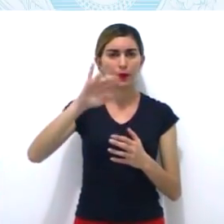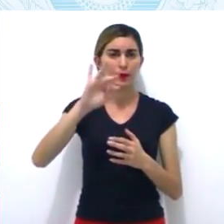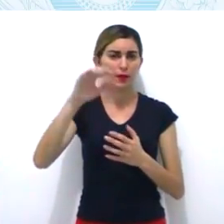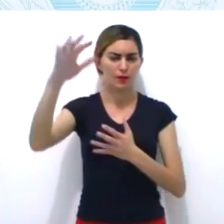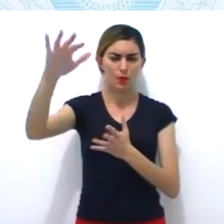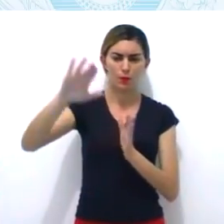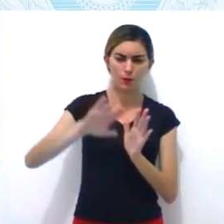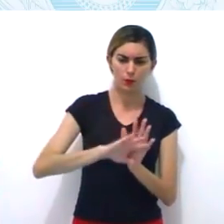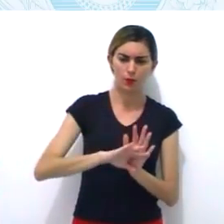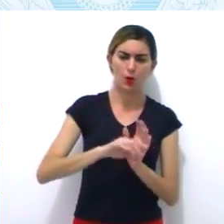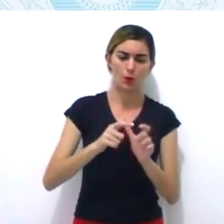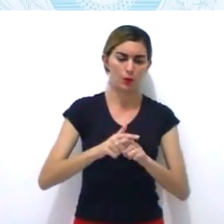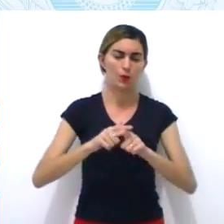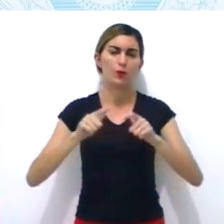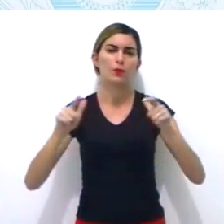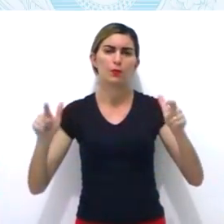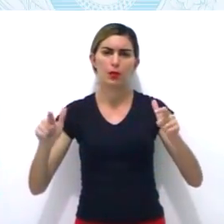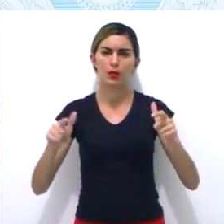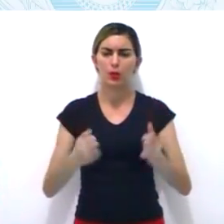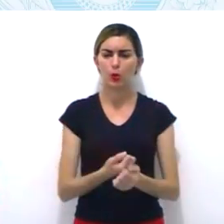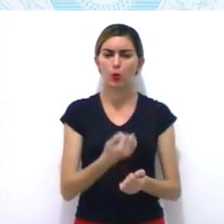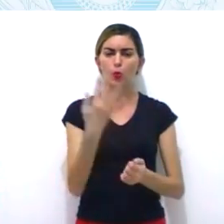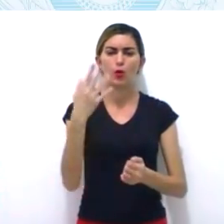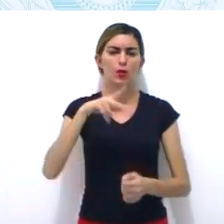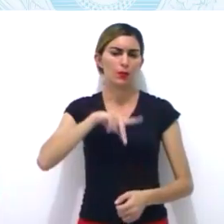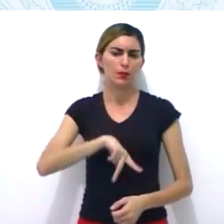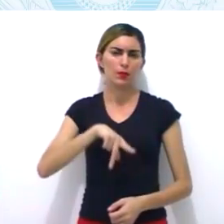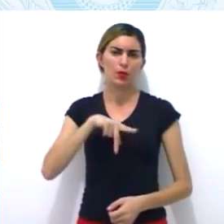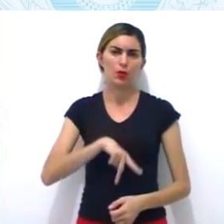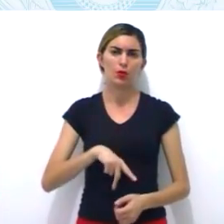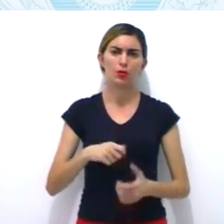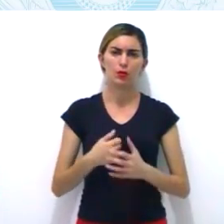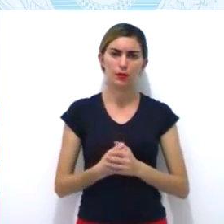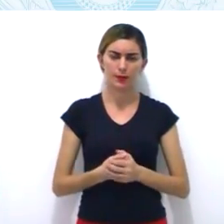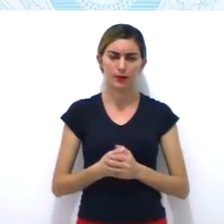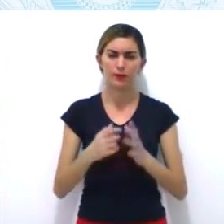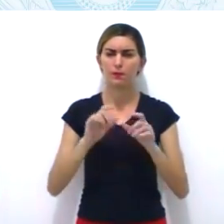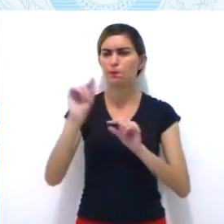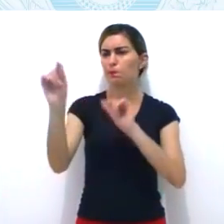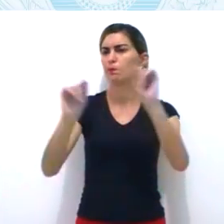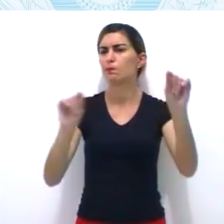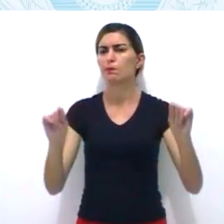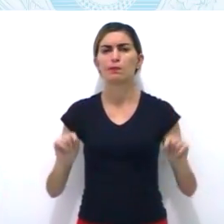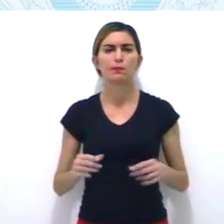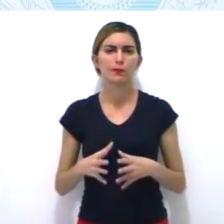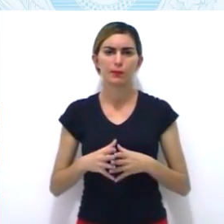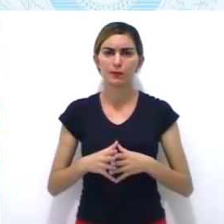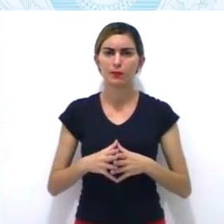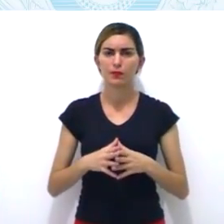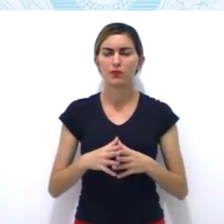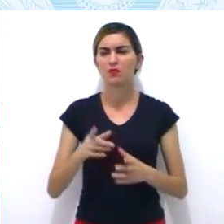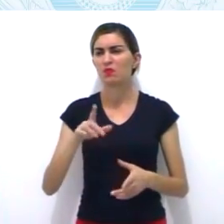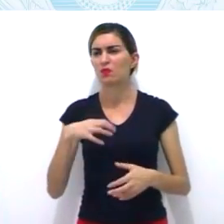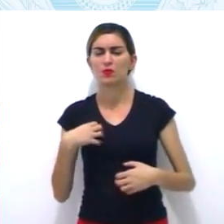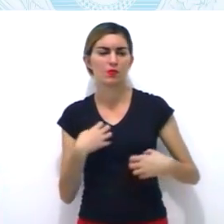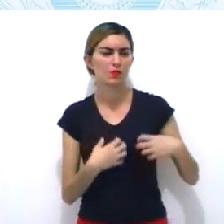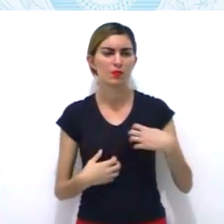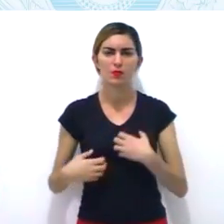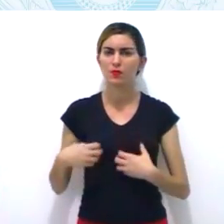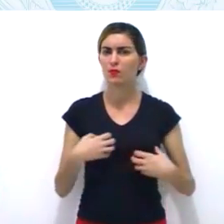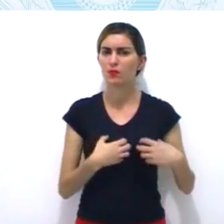Insatisfação com os impostos e tributos criados no Brasil por Dom João VI,